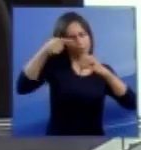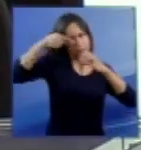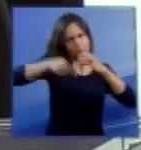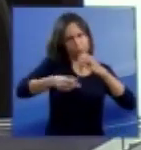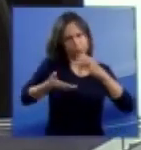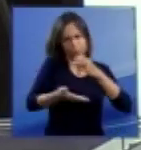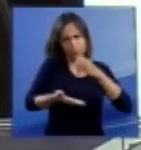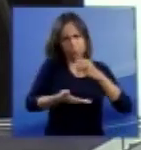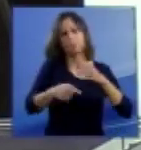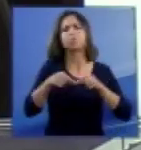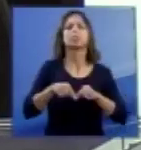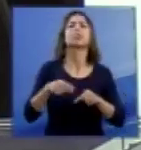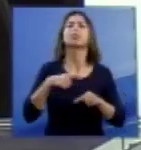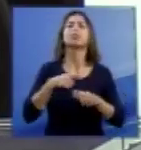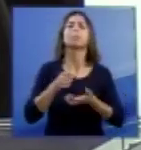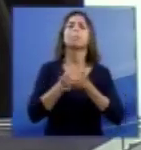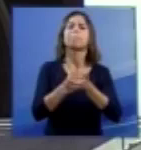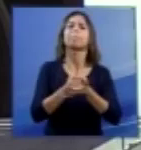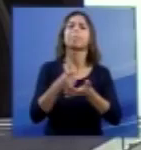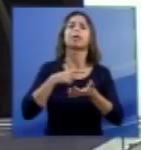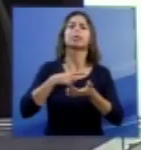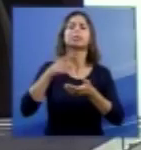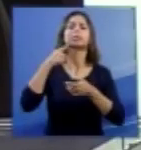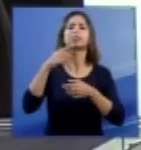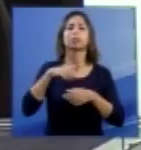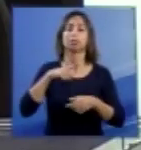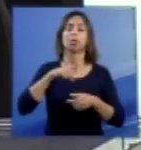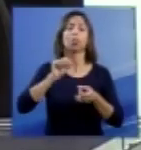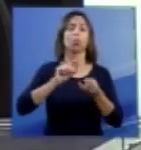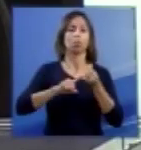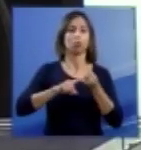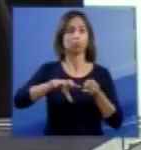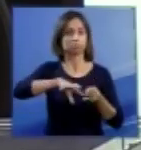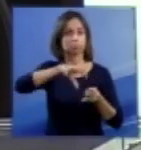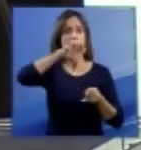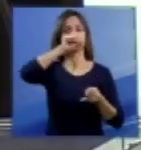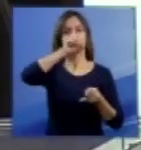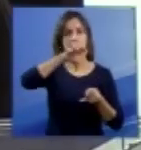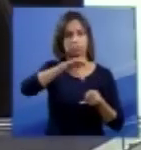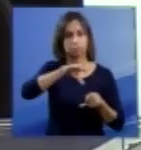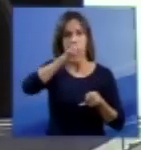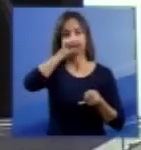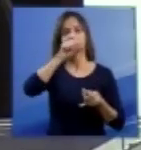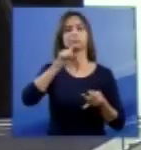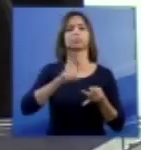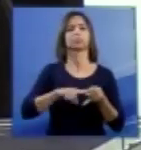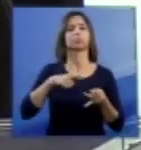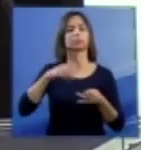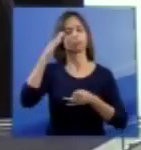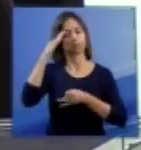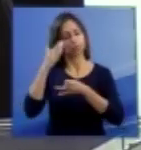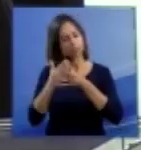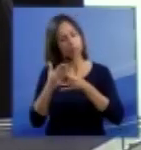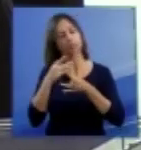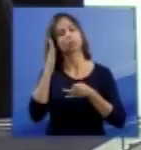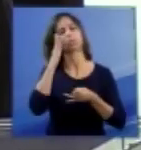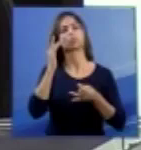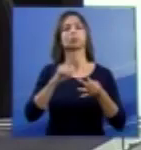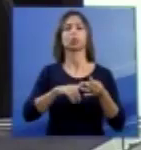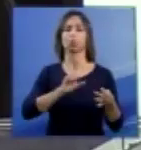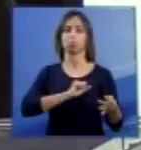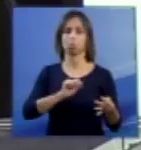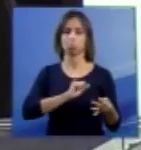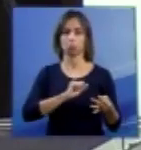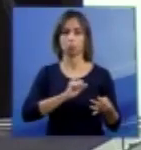nós contemplamos as bases dos mecanismos neurais da respiração, do ritmo circadiano de sono e vigília, de batimentos cardíacos,